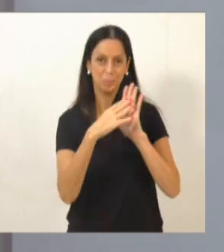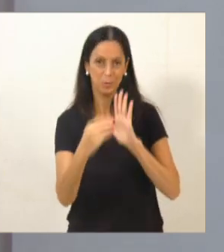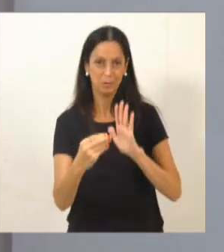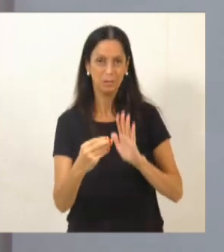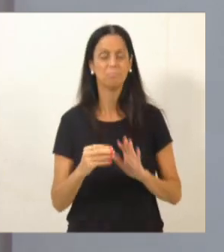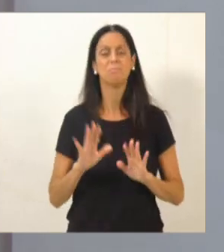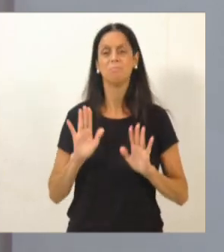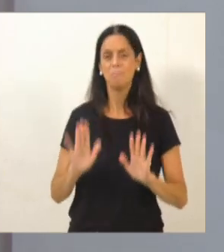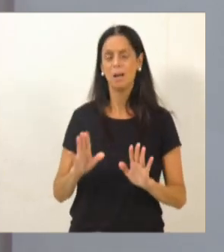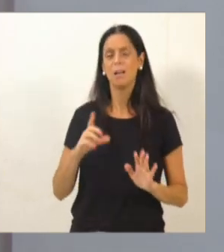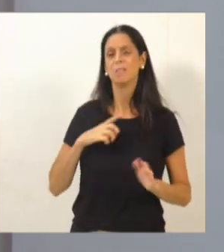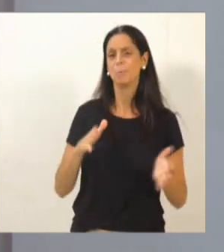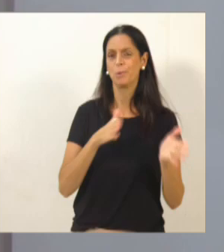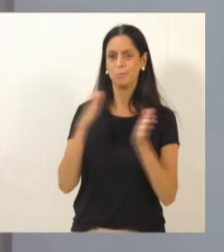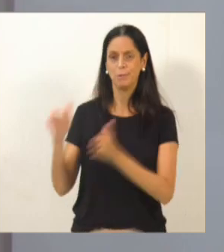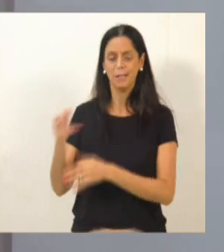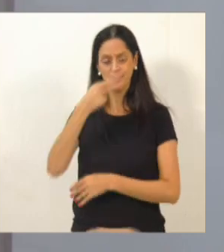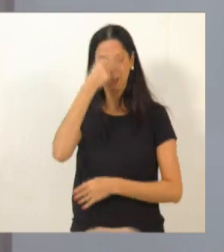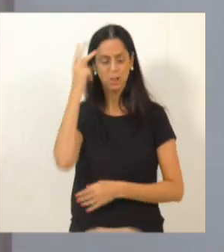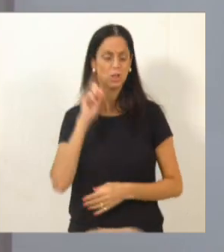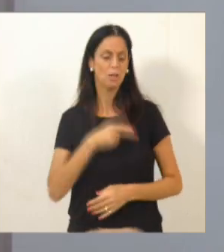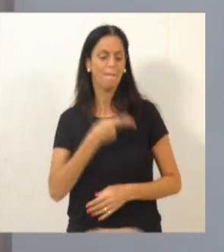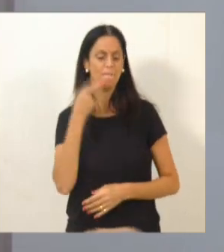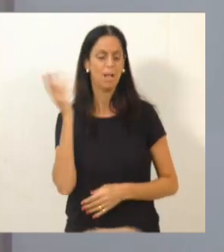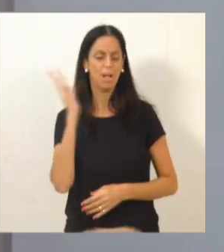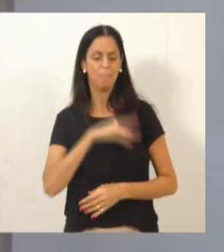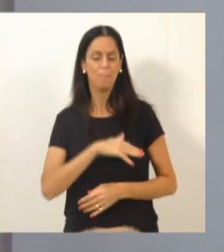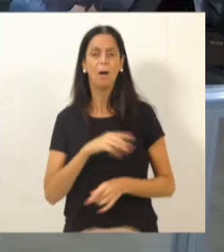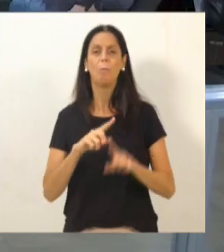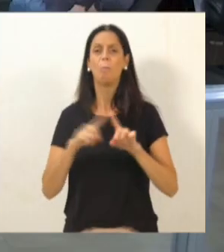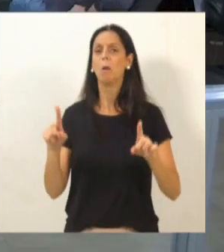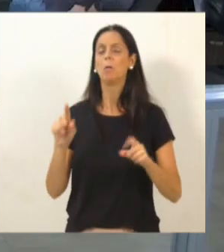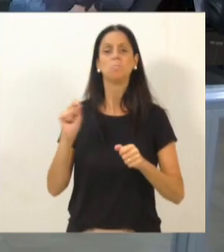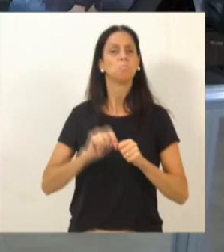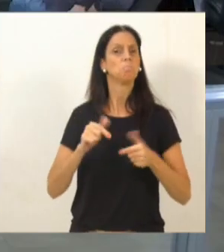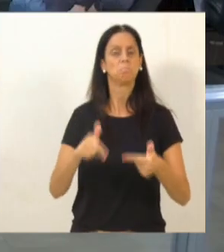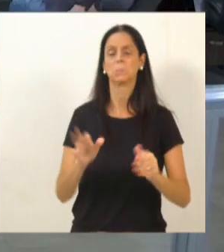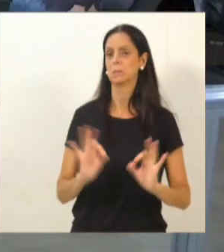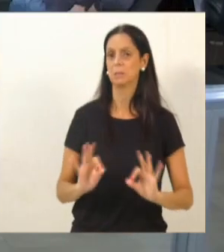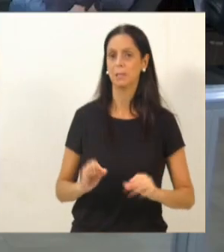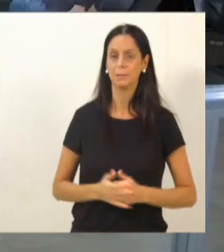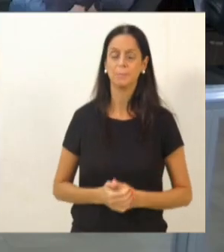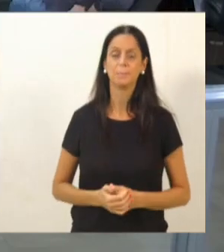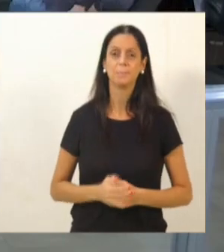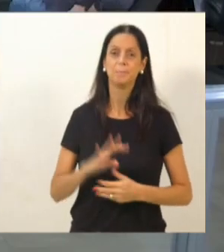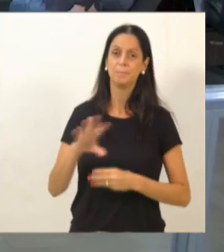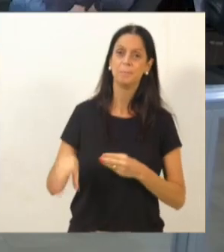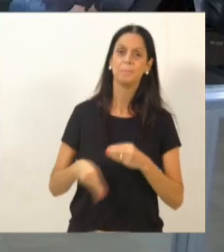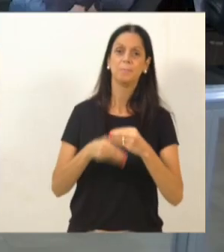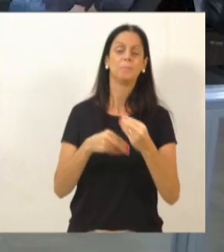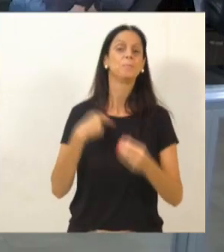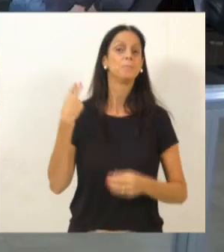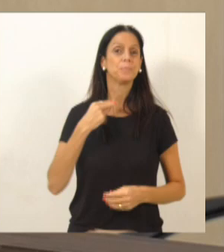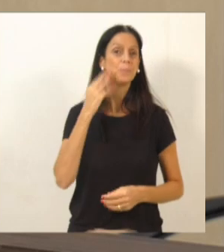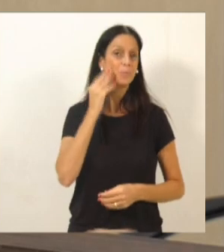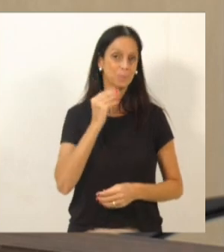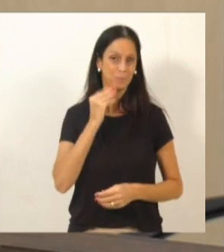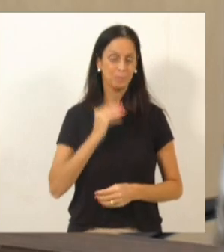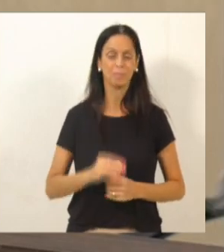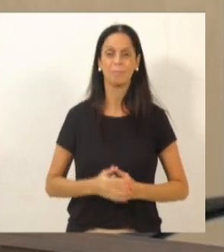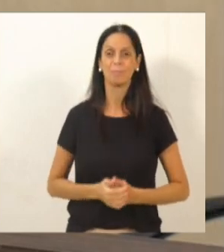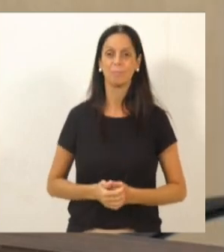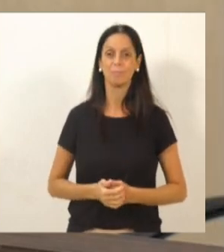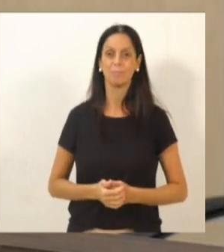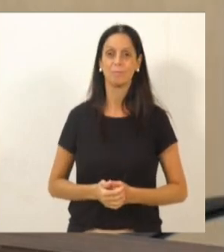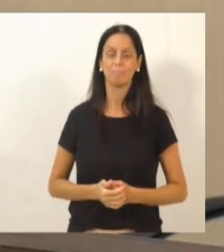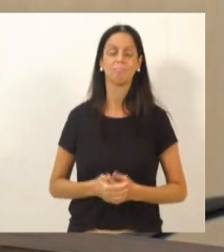hora de comparecer também não faz sua parte. Uma parte, com certeza, vereador Gilson. Com autorização do orador ou sem a parte, vereador Gilson. Vereador, o senhor